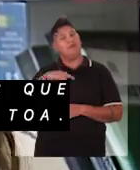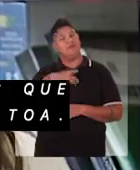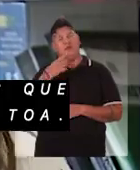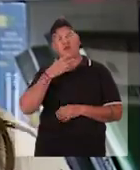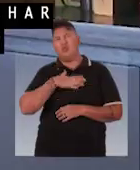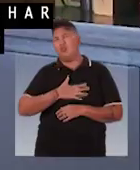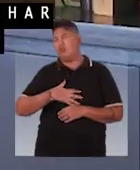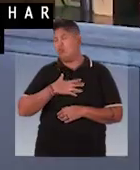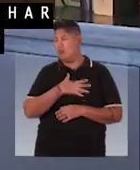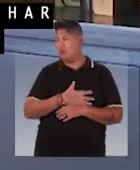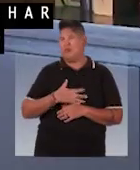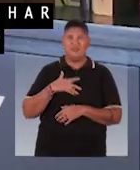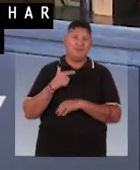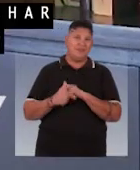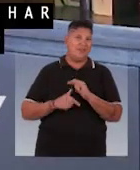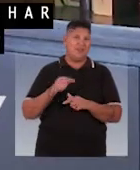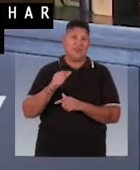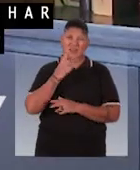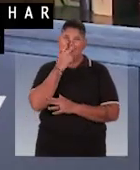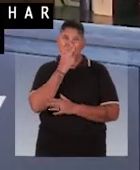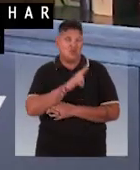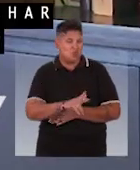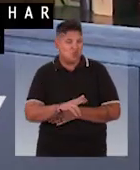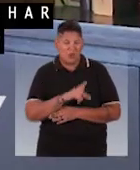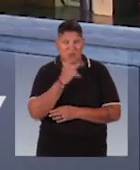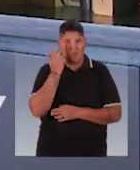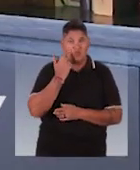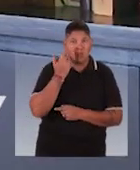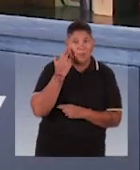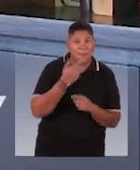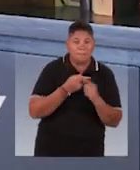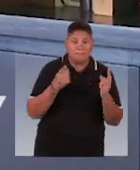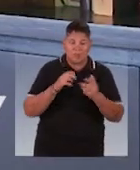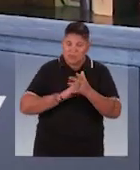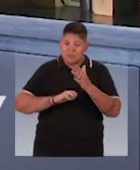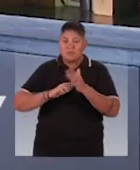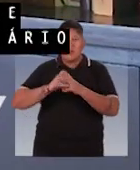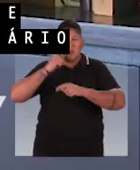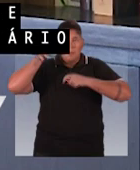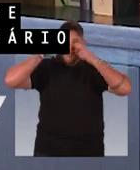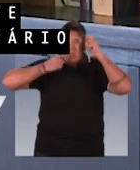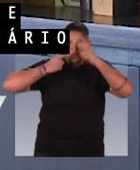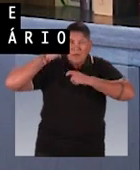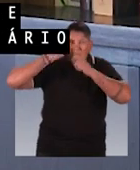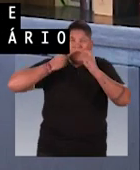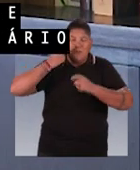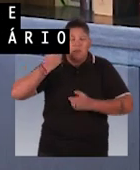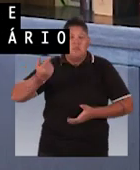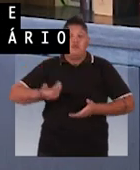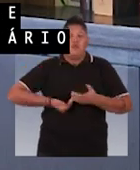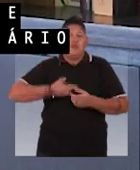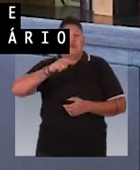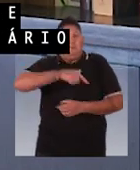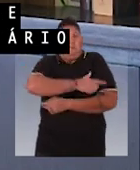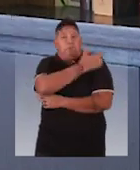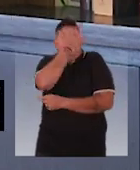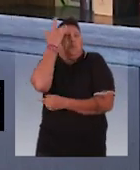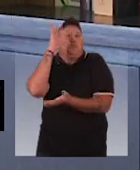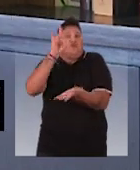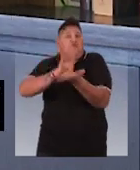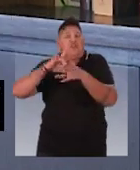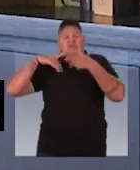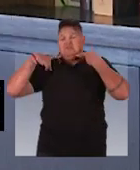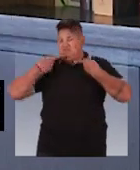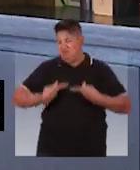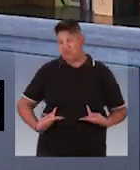sorrir à toa. Gosto muito de trabalhar aqui. Eu acho que não é muito comum hoje em dia, mas essa empresa se preocupa com um